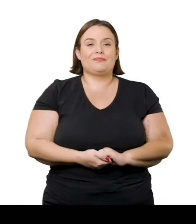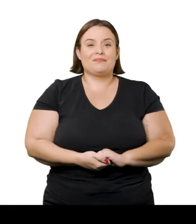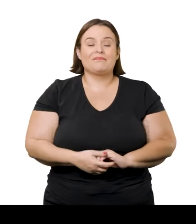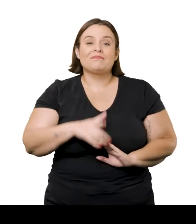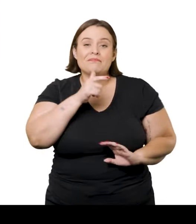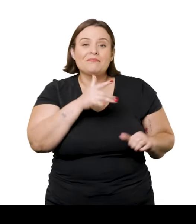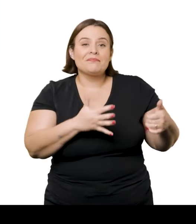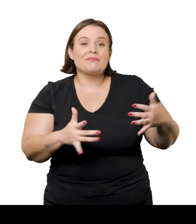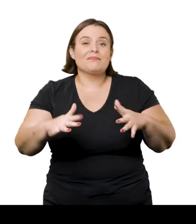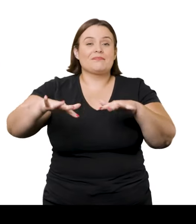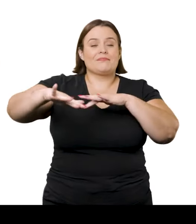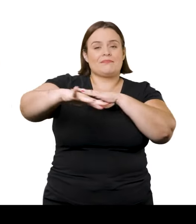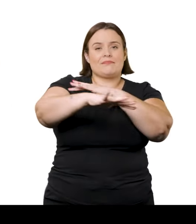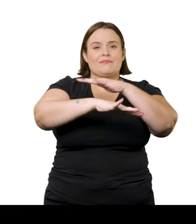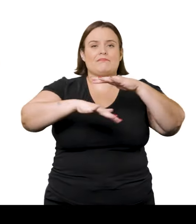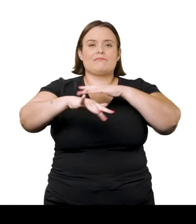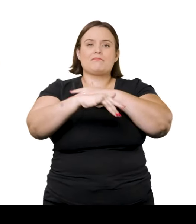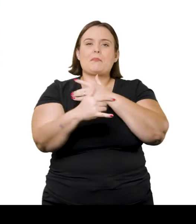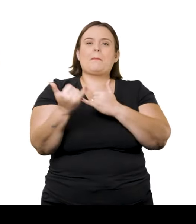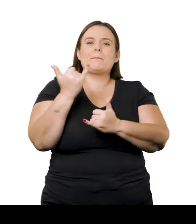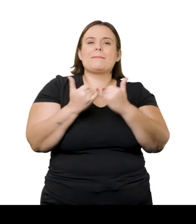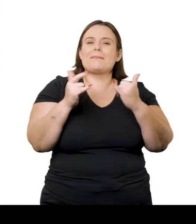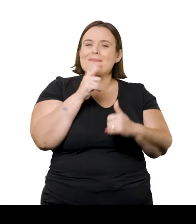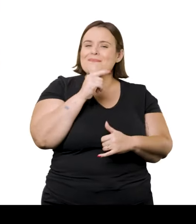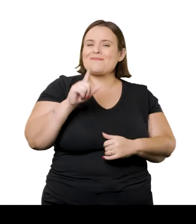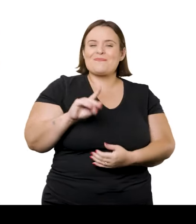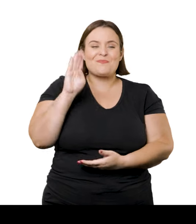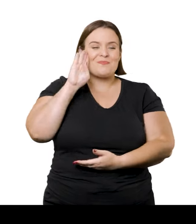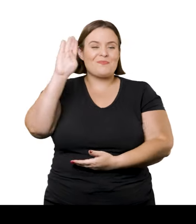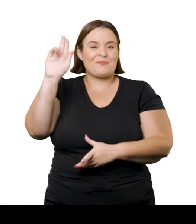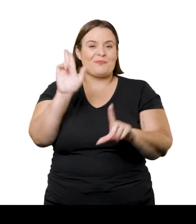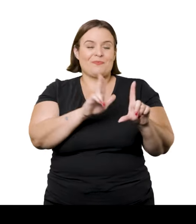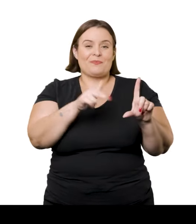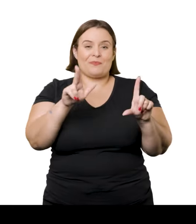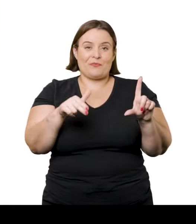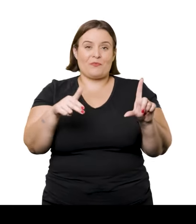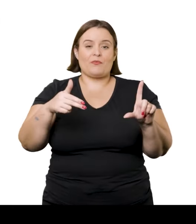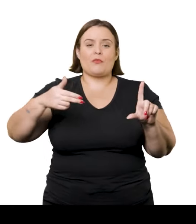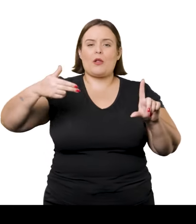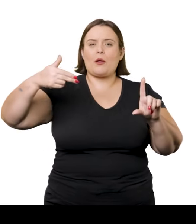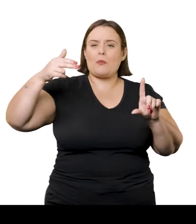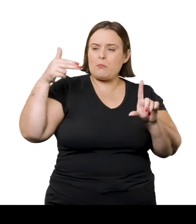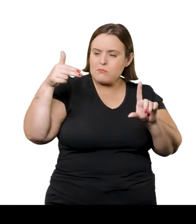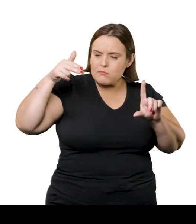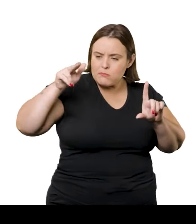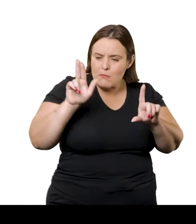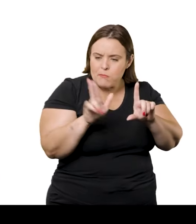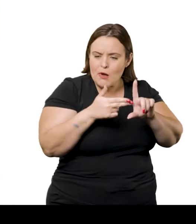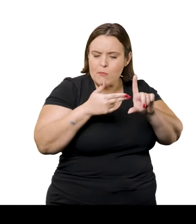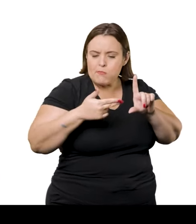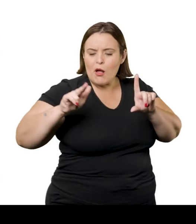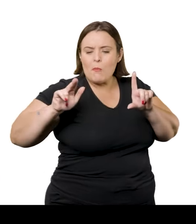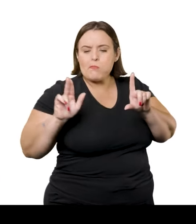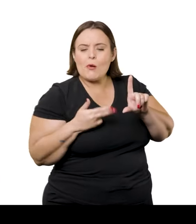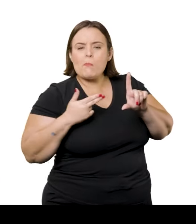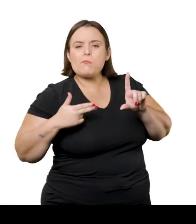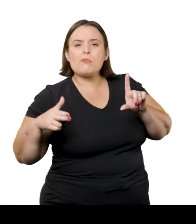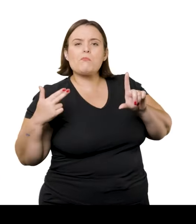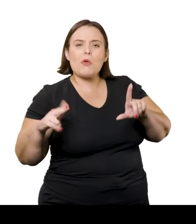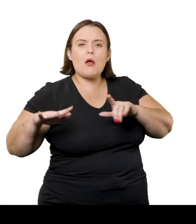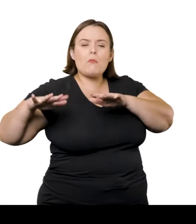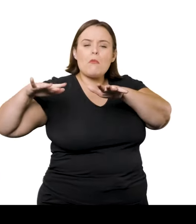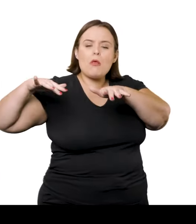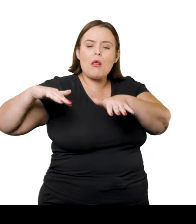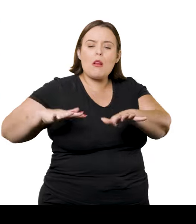quase dois terços da imagem. É como se a própria água fosse protagonista nessa pintura. As marcas aparentes do pincel se transformam no